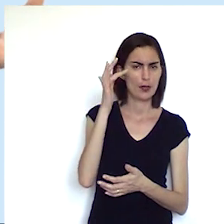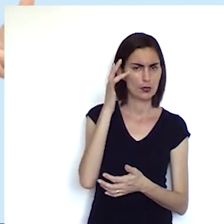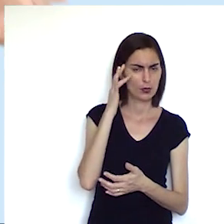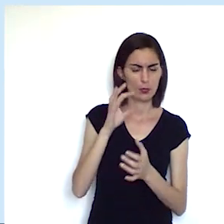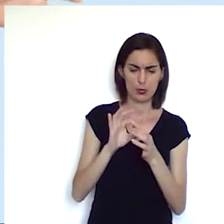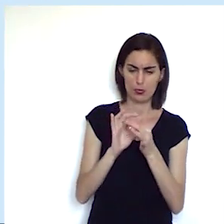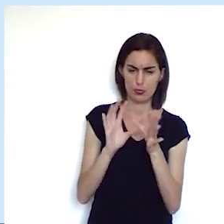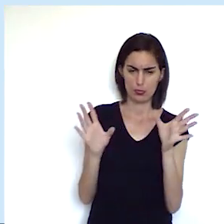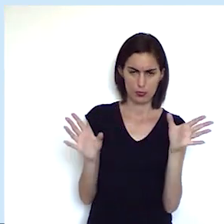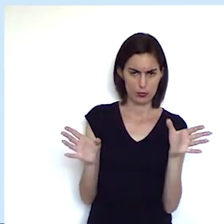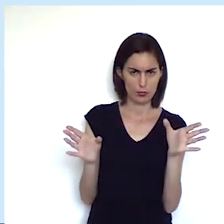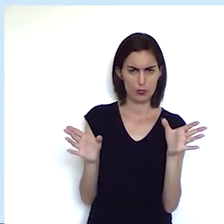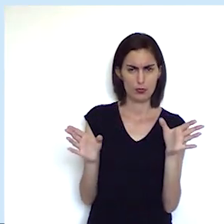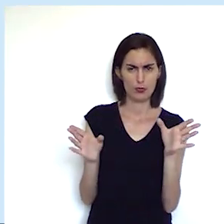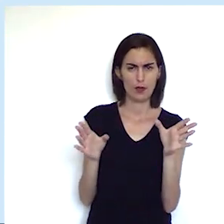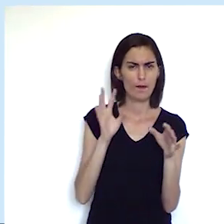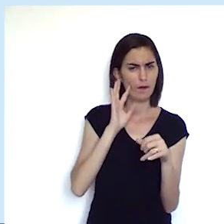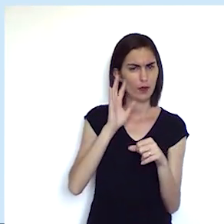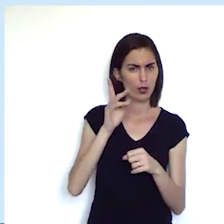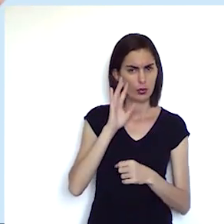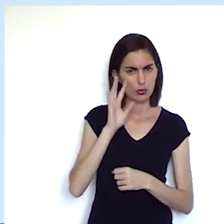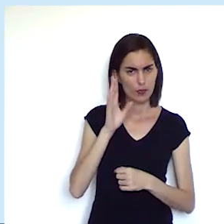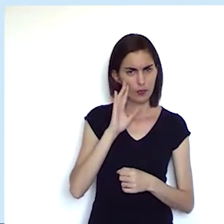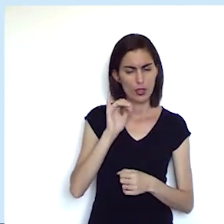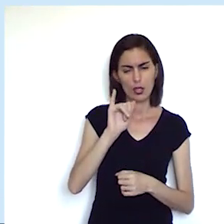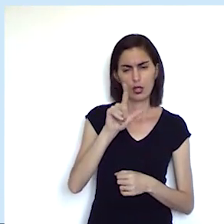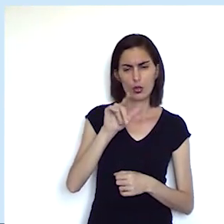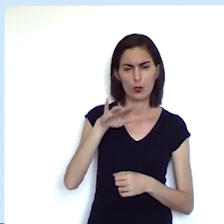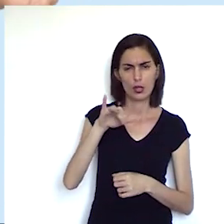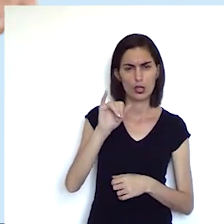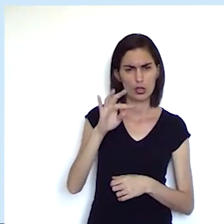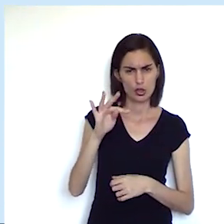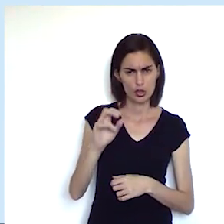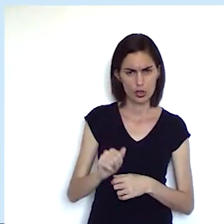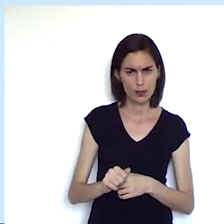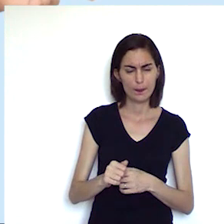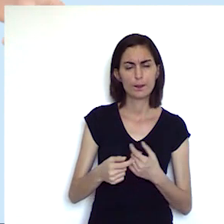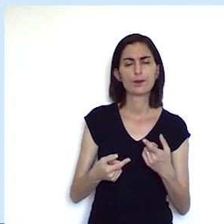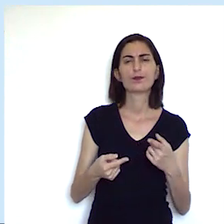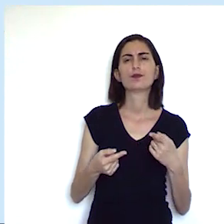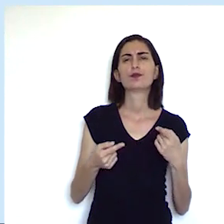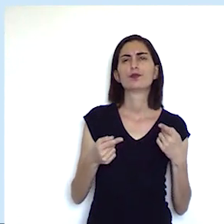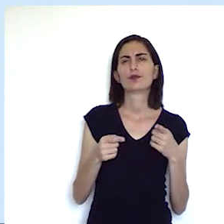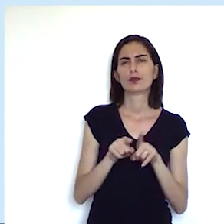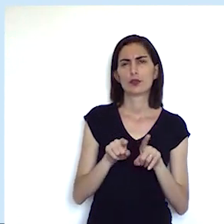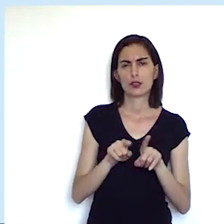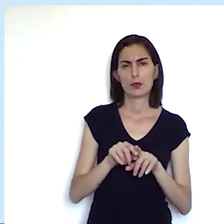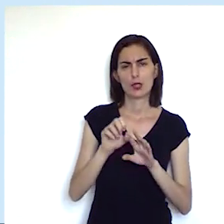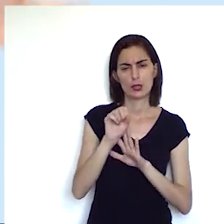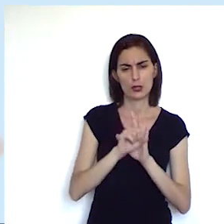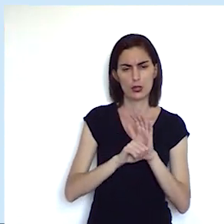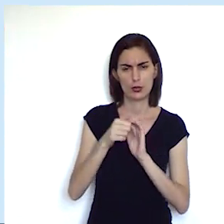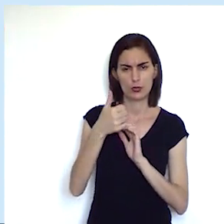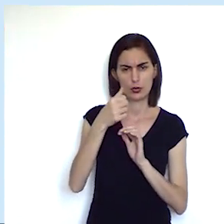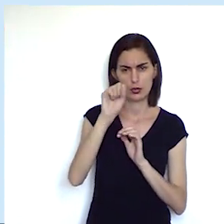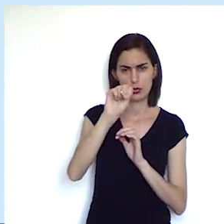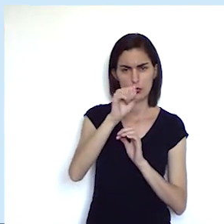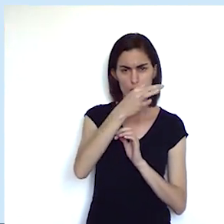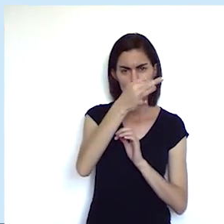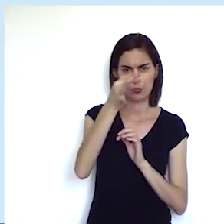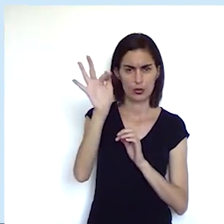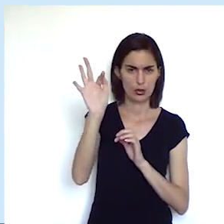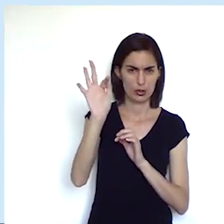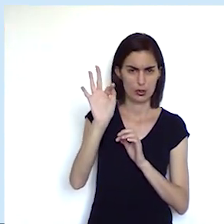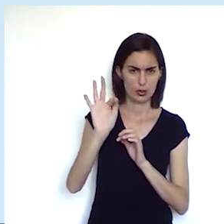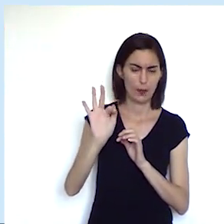liberal a filosofia iluminista surgida também aqui no século 18 na França vai